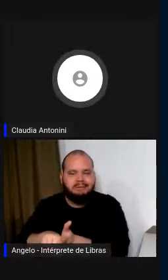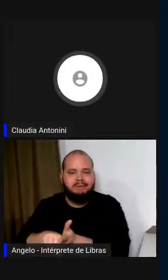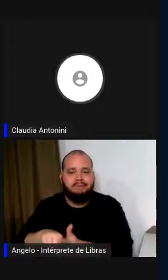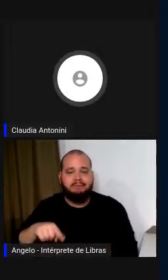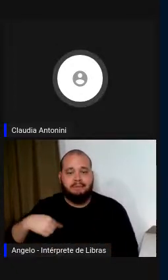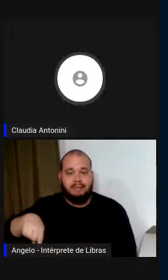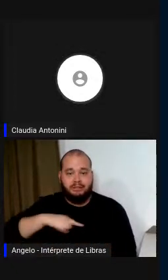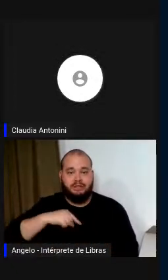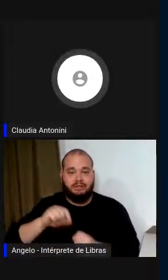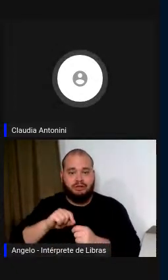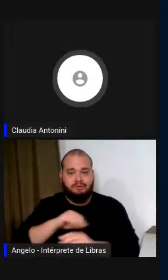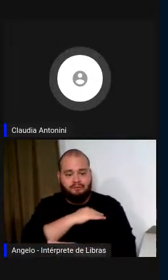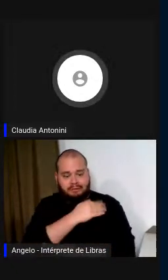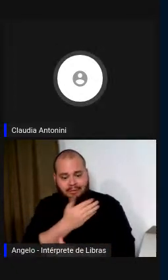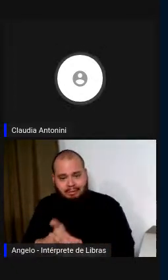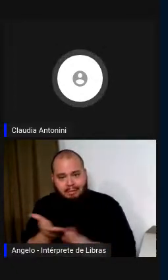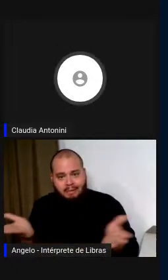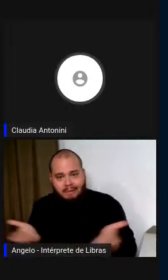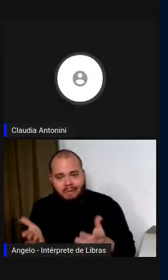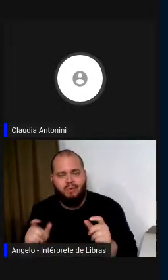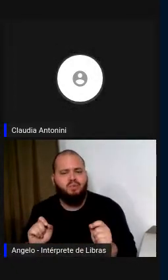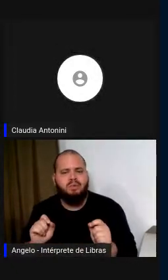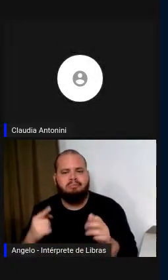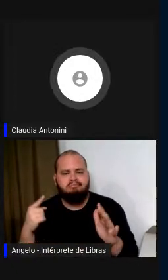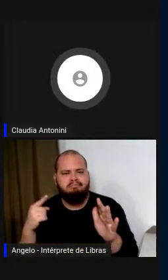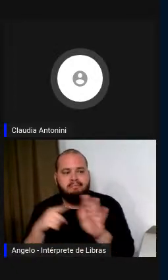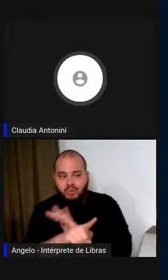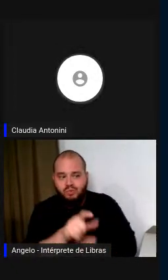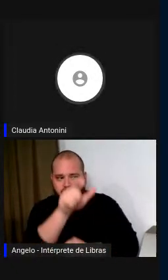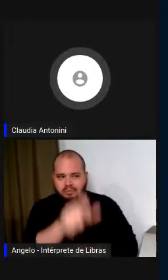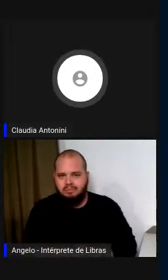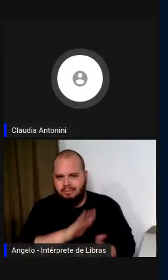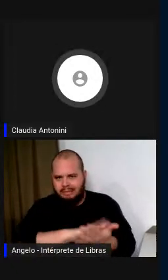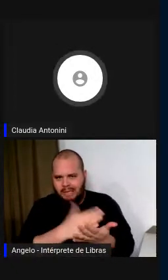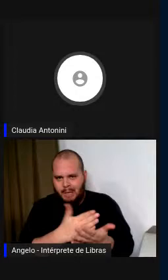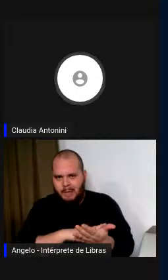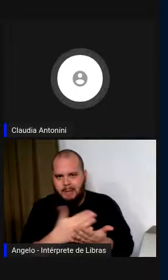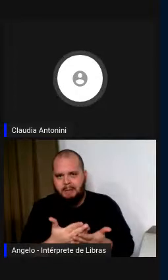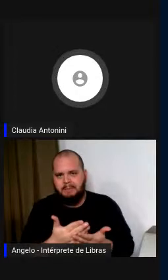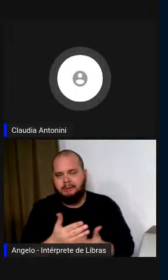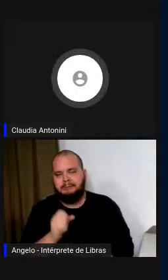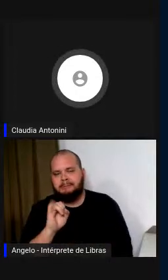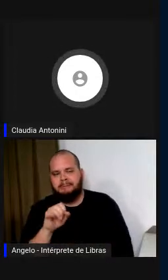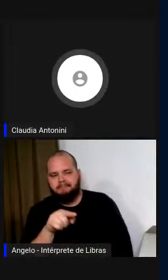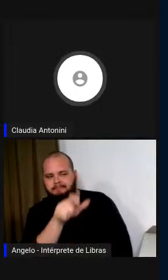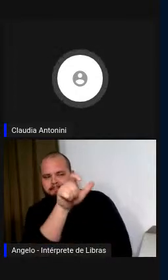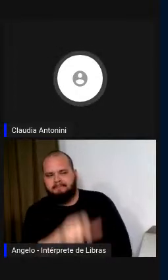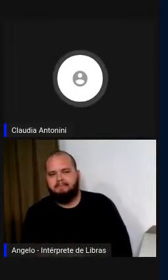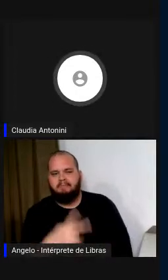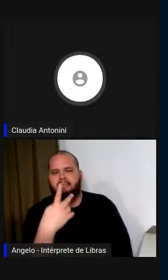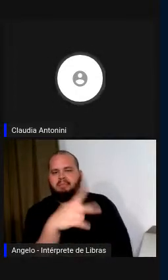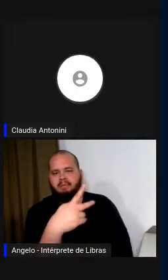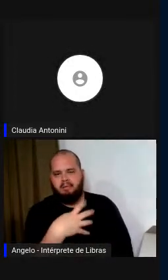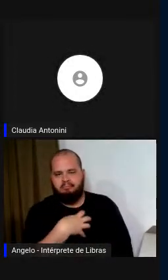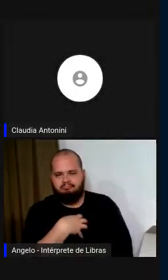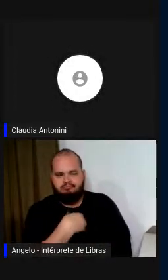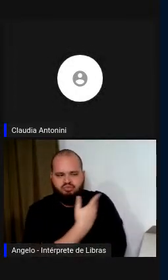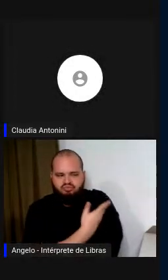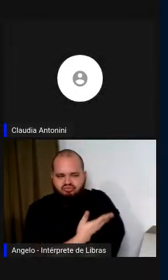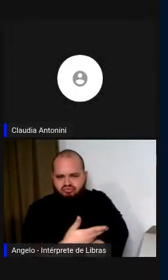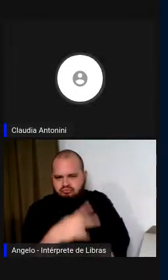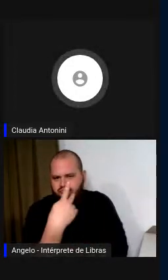agora, é perguntar ao intérprete se, segundo ele, segundo os hábitos que ele tem,